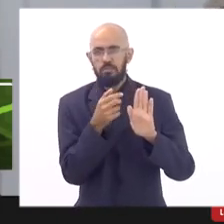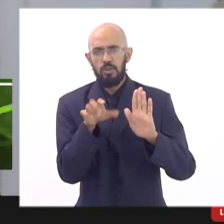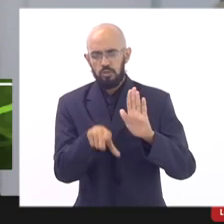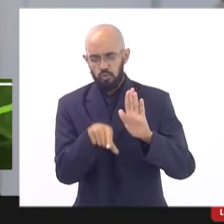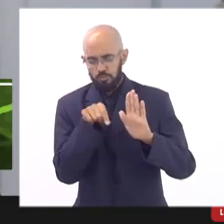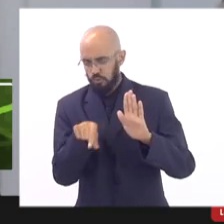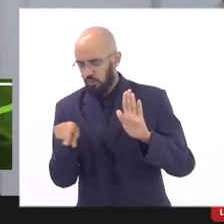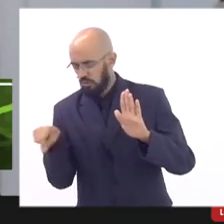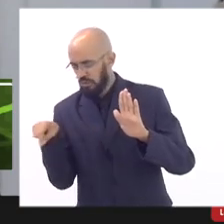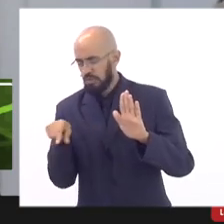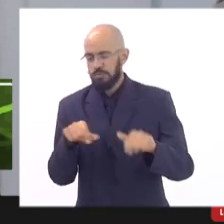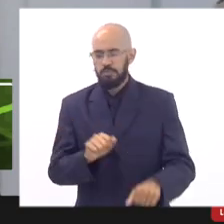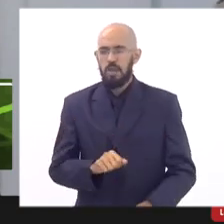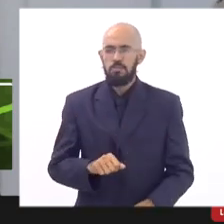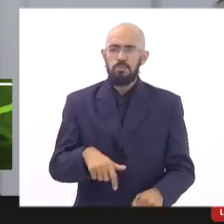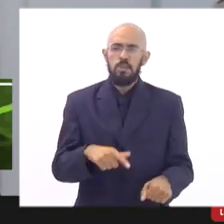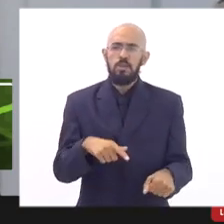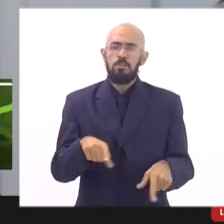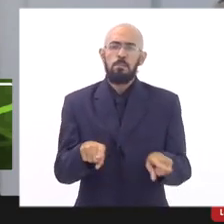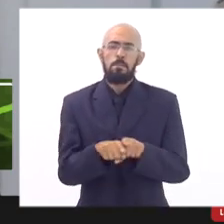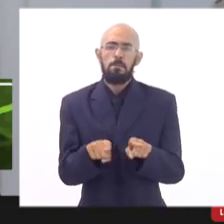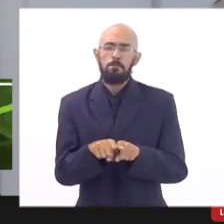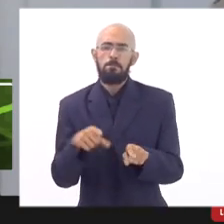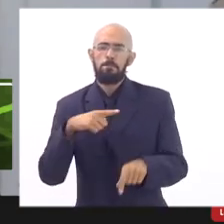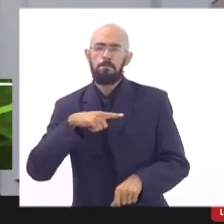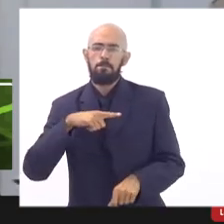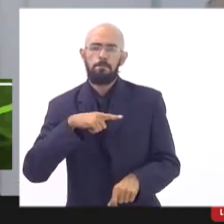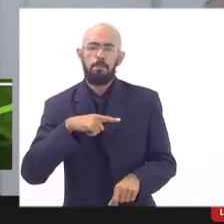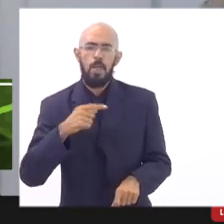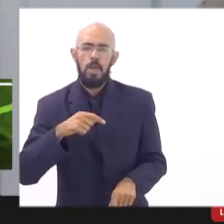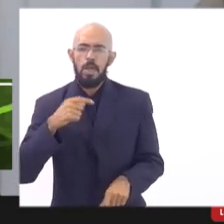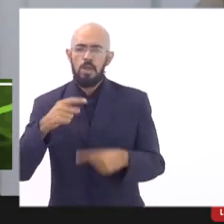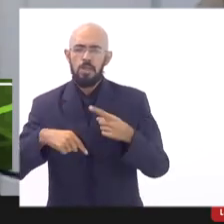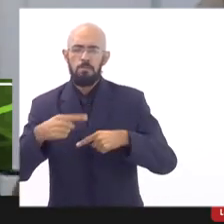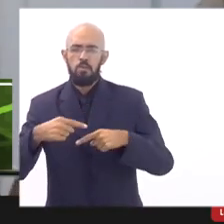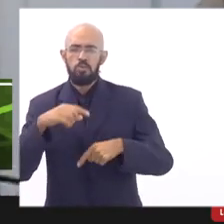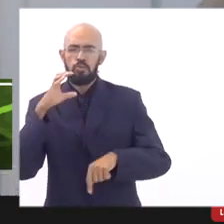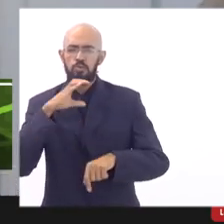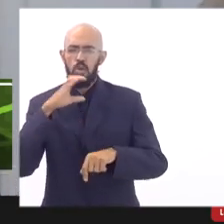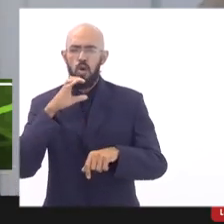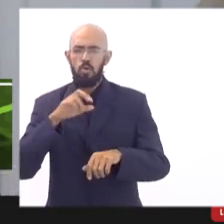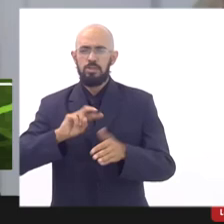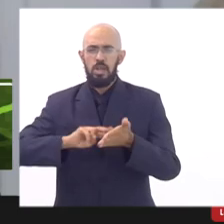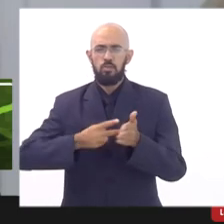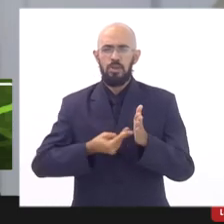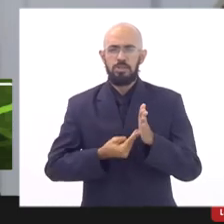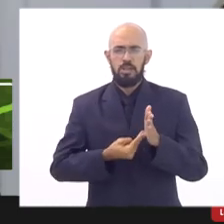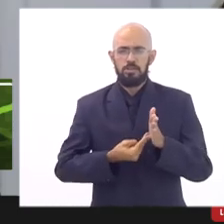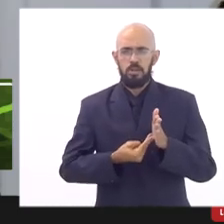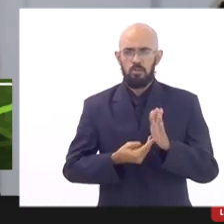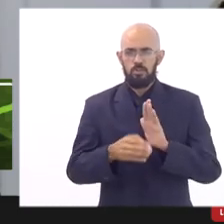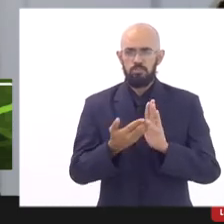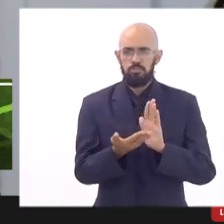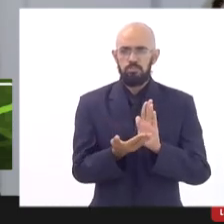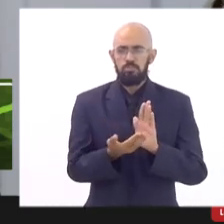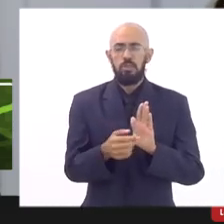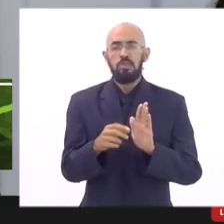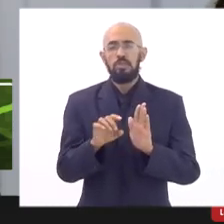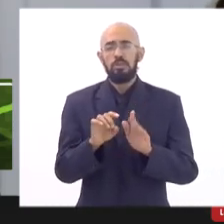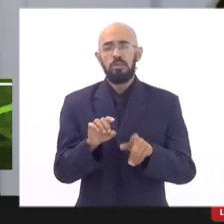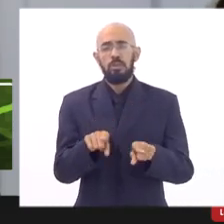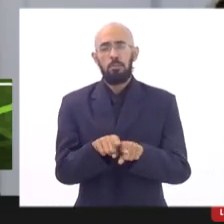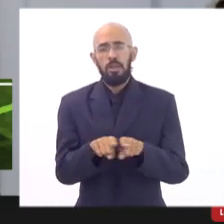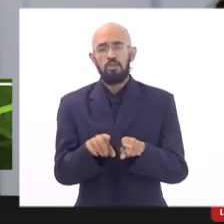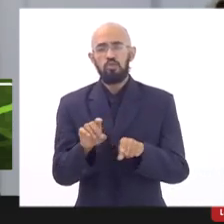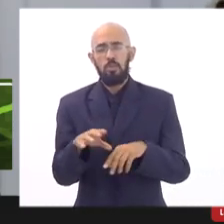então a gente tem aqui em breve essa atualização só para ratificar a